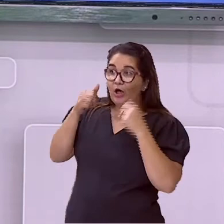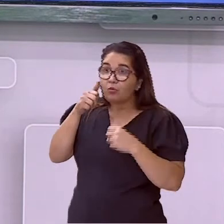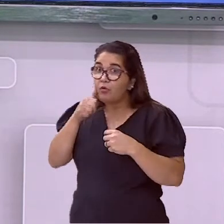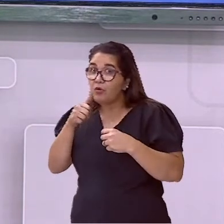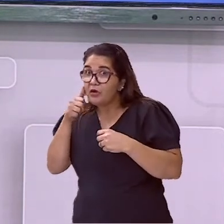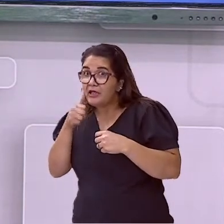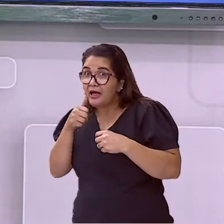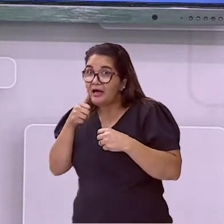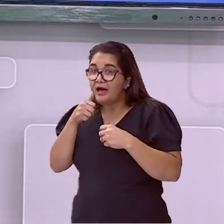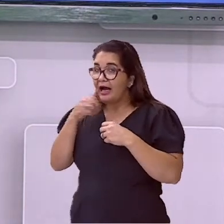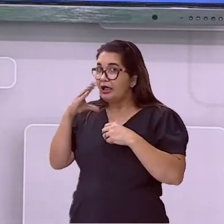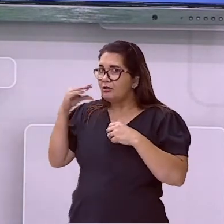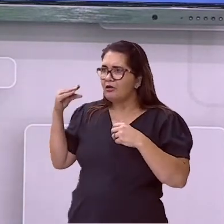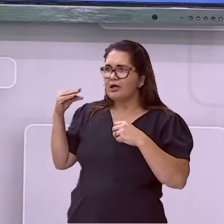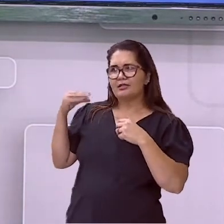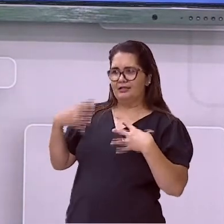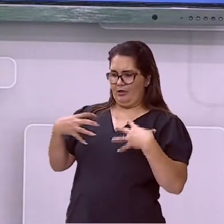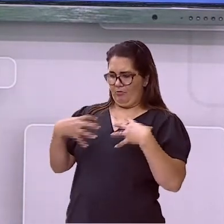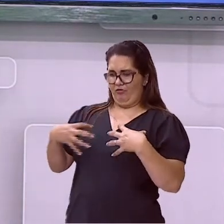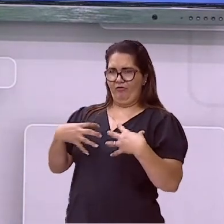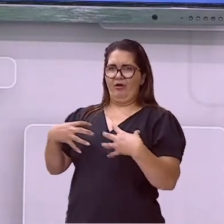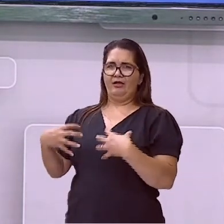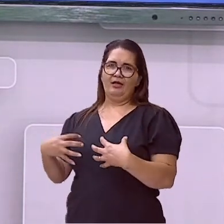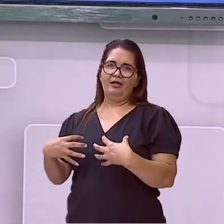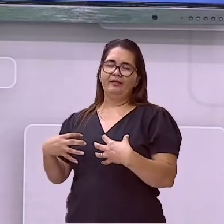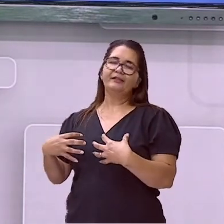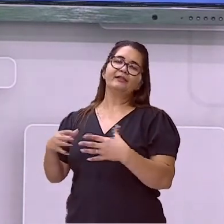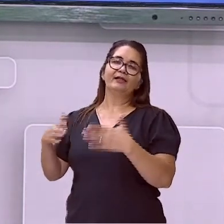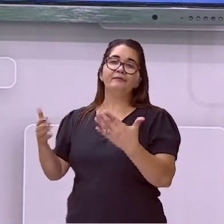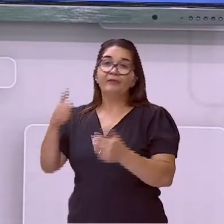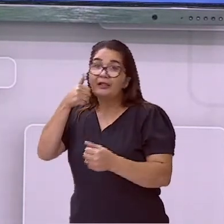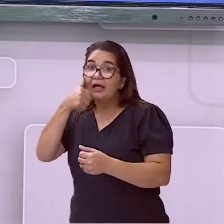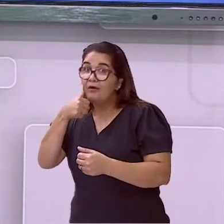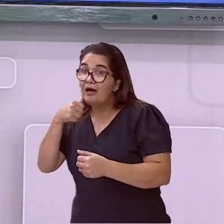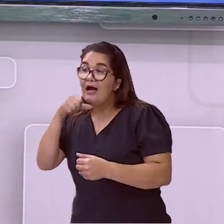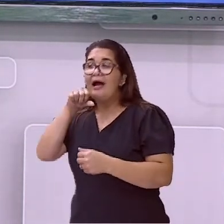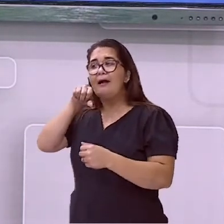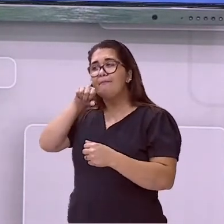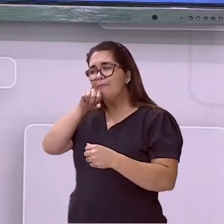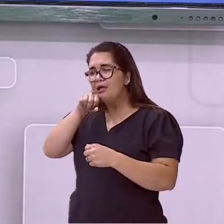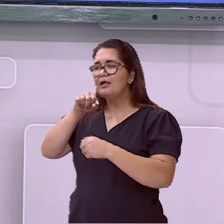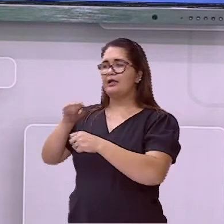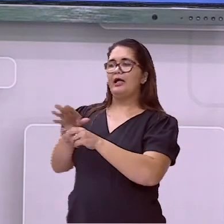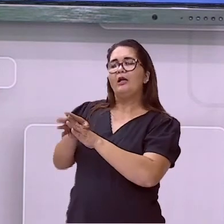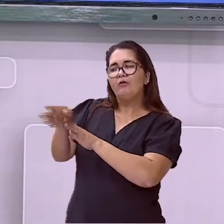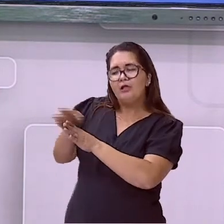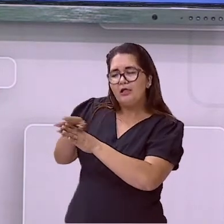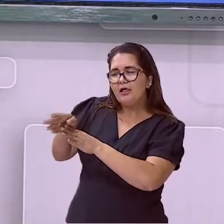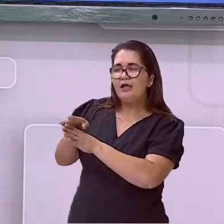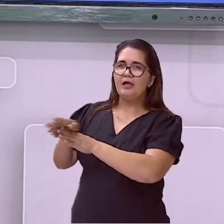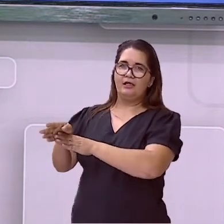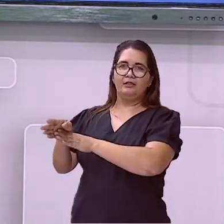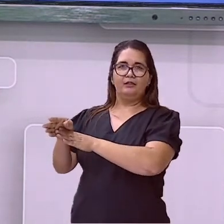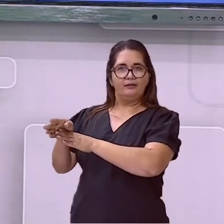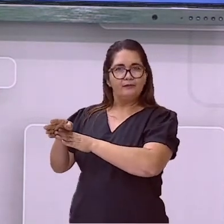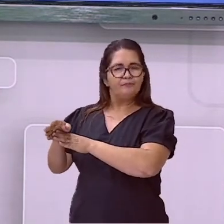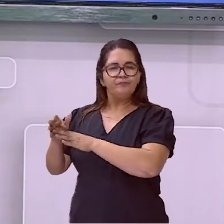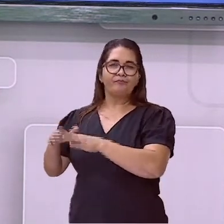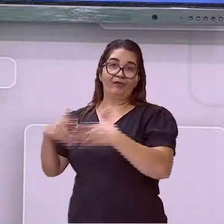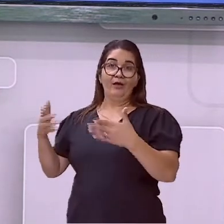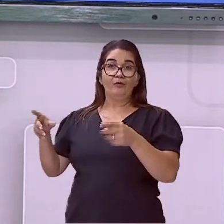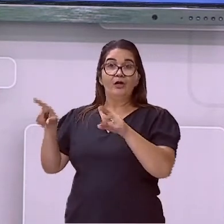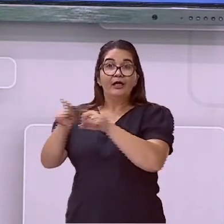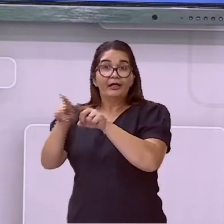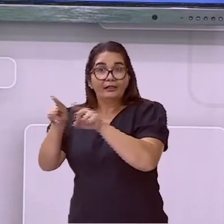Mas, né? A mãe mais presente consegue acalmar e trazer essas referências. O que mais? Acnes, de